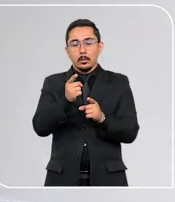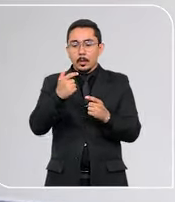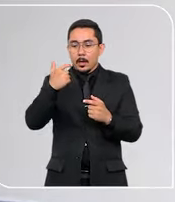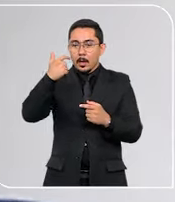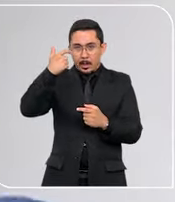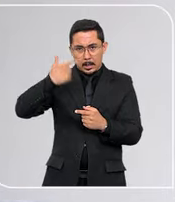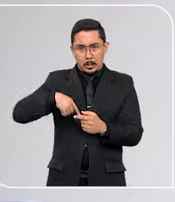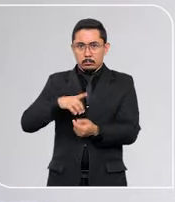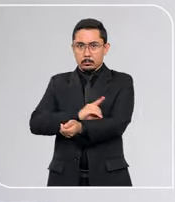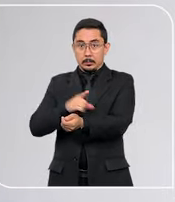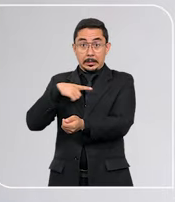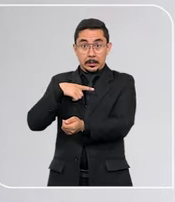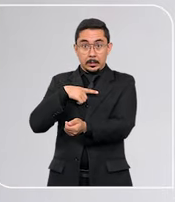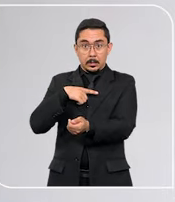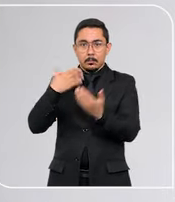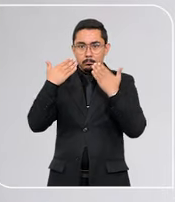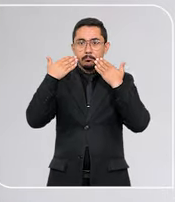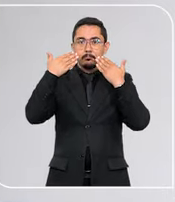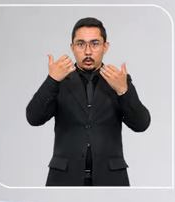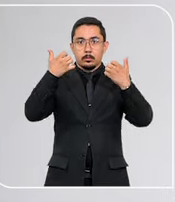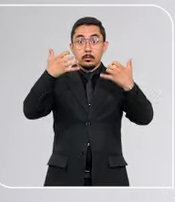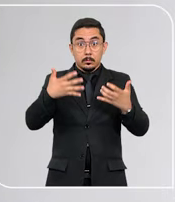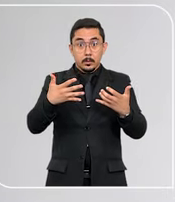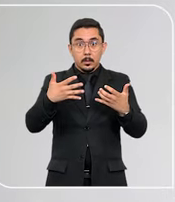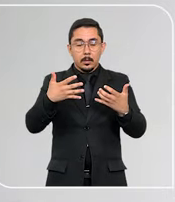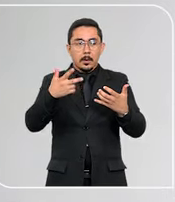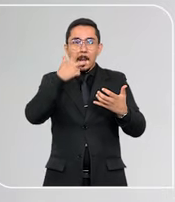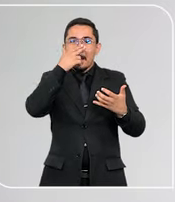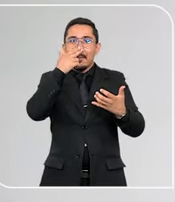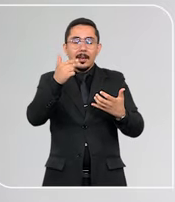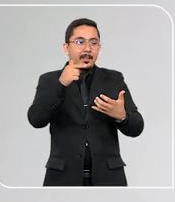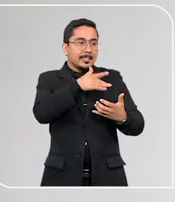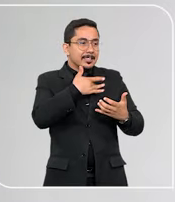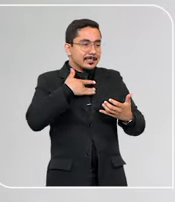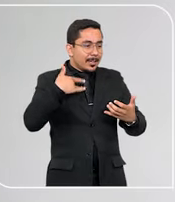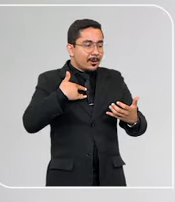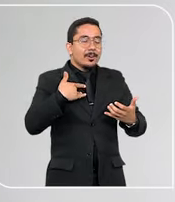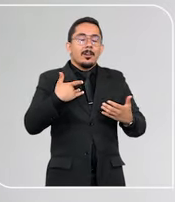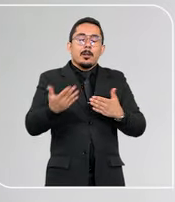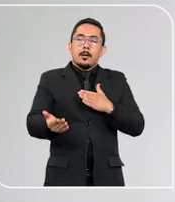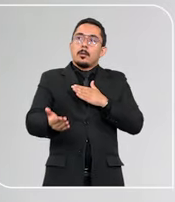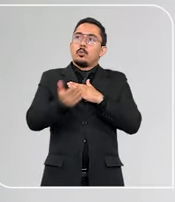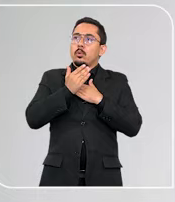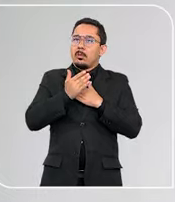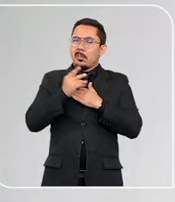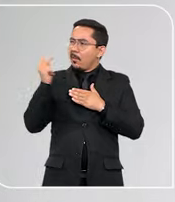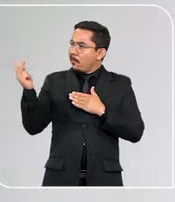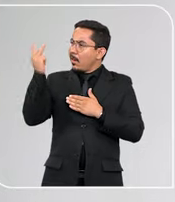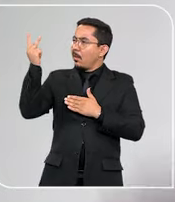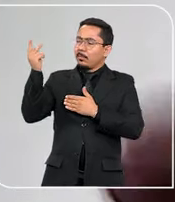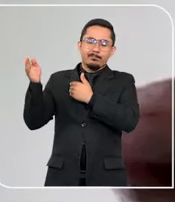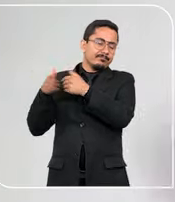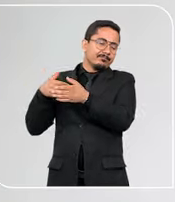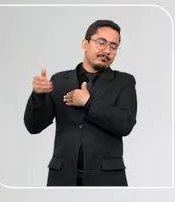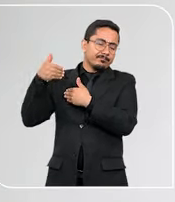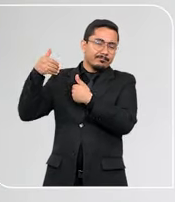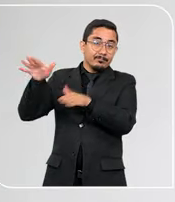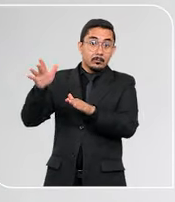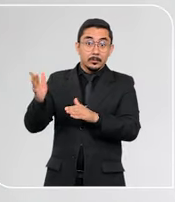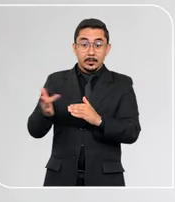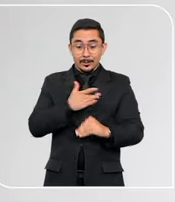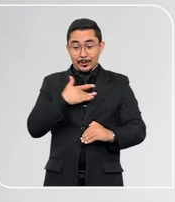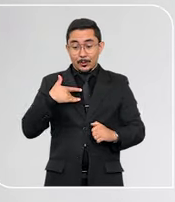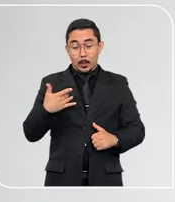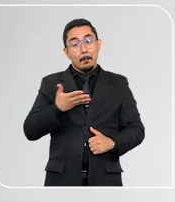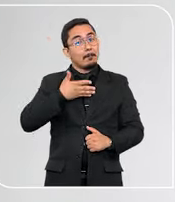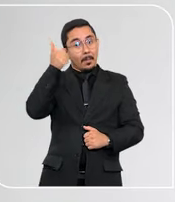agora como diabético, para nós, pessoas com diabetes, que não tem preço. A saúde não tem preço, a gente não consegue mensurar valor